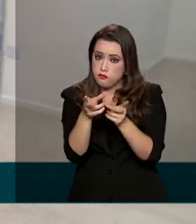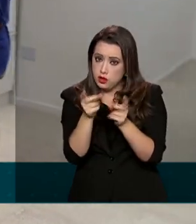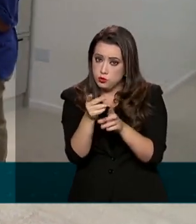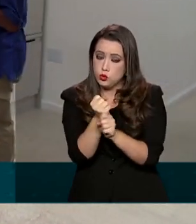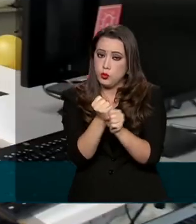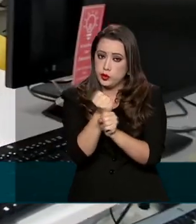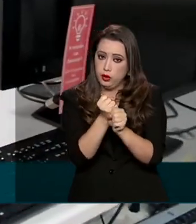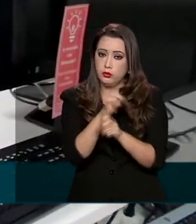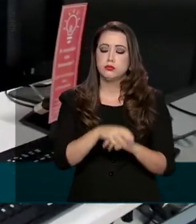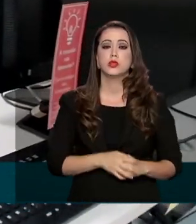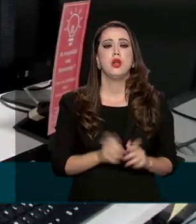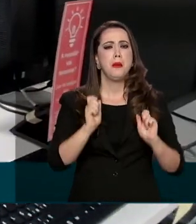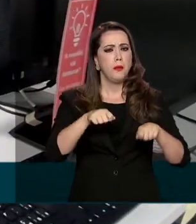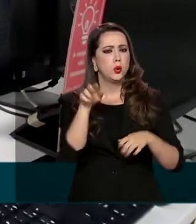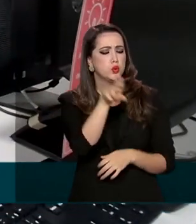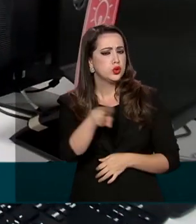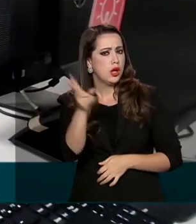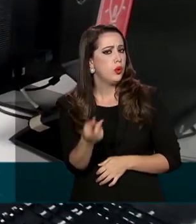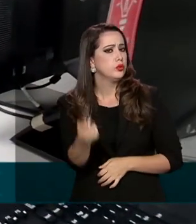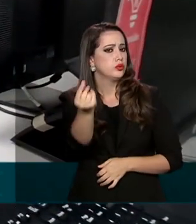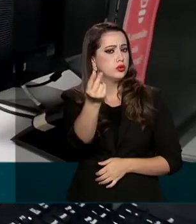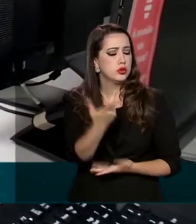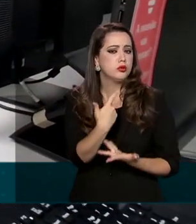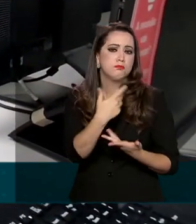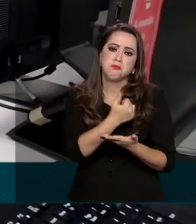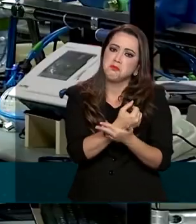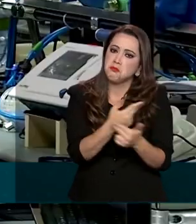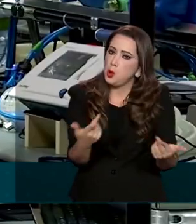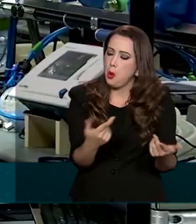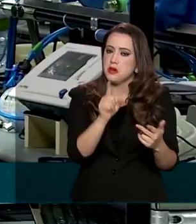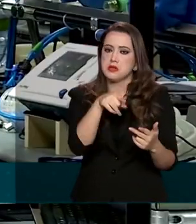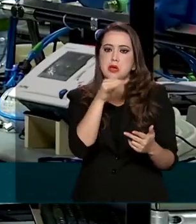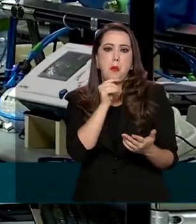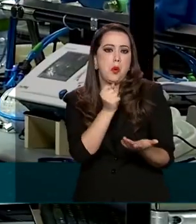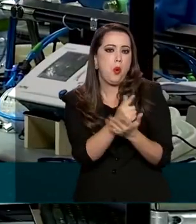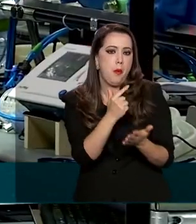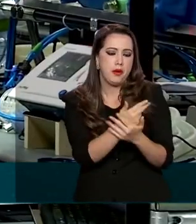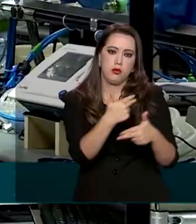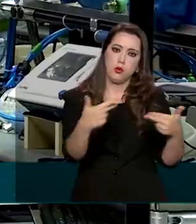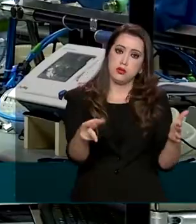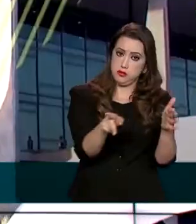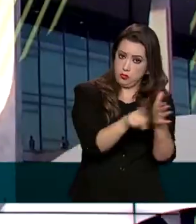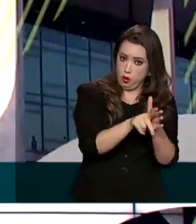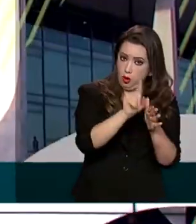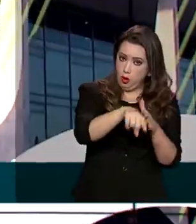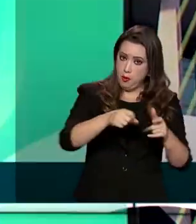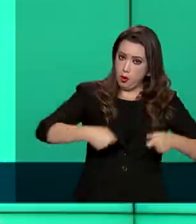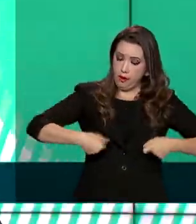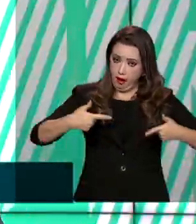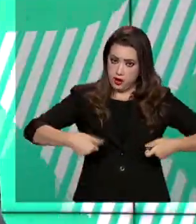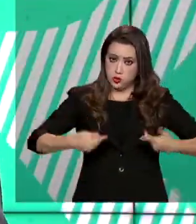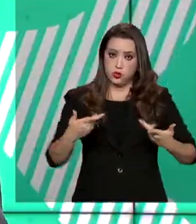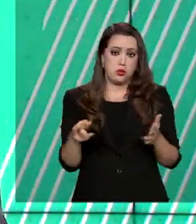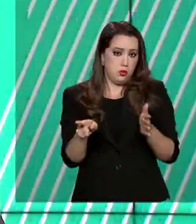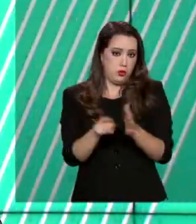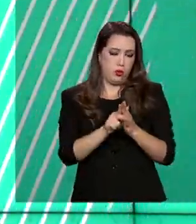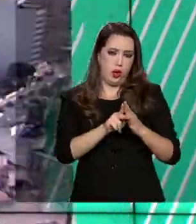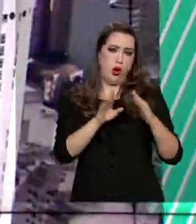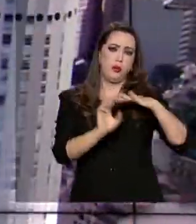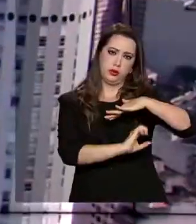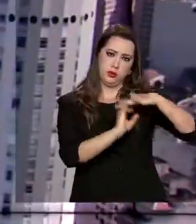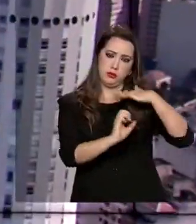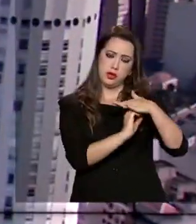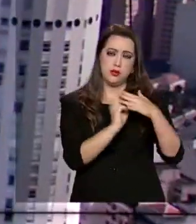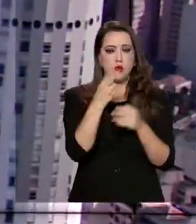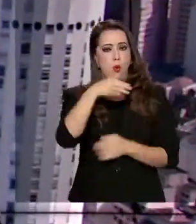poderão ser utilizados para realizar investimentos como a aquisição de máquinas e equipamentos, despesas operacionais, como pagamento